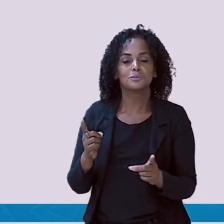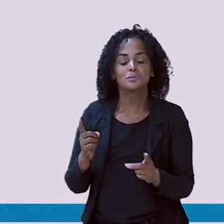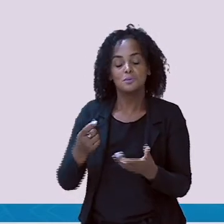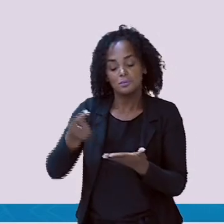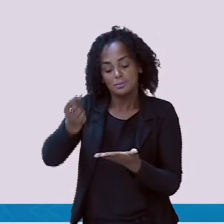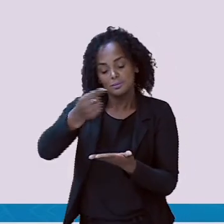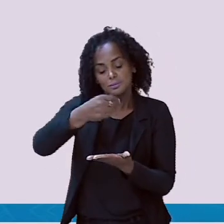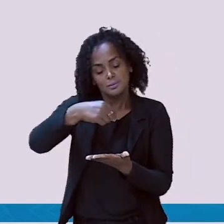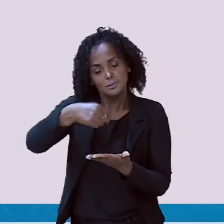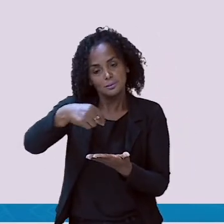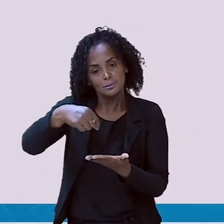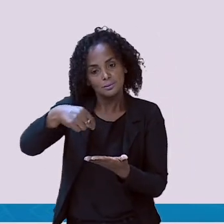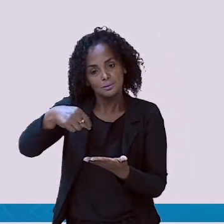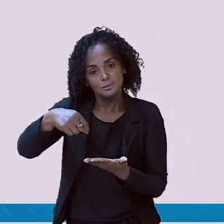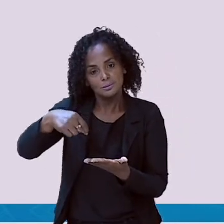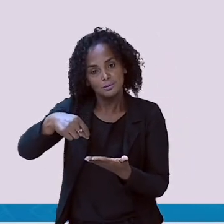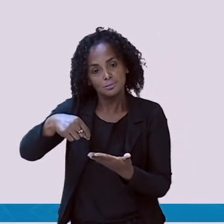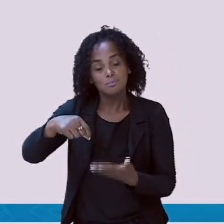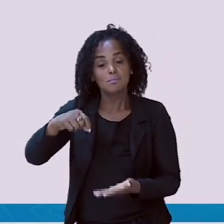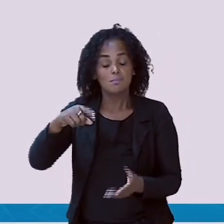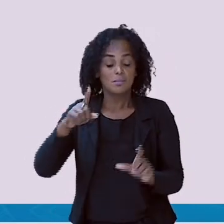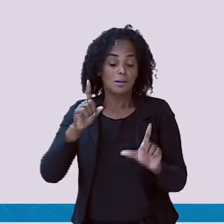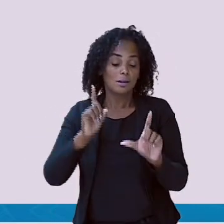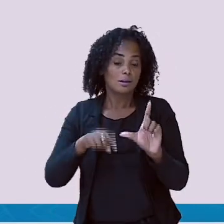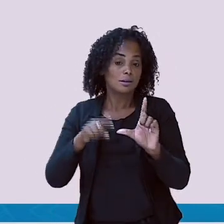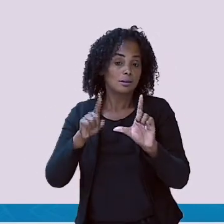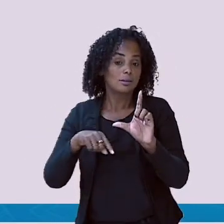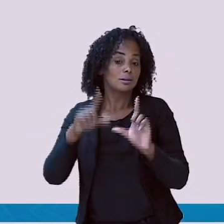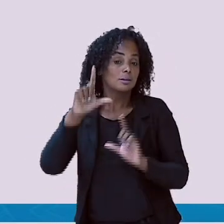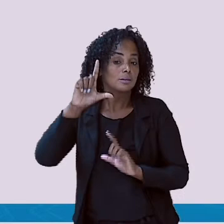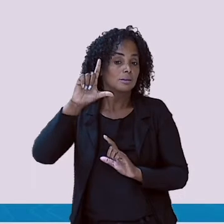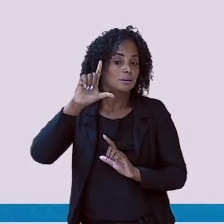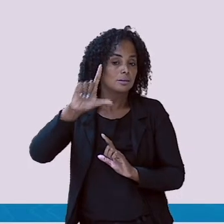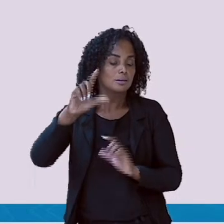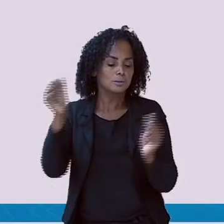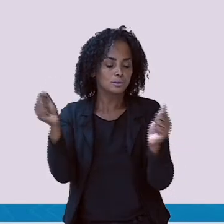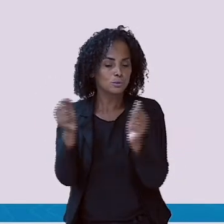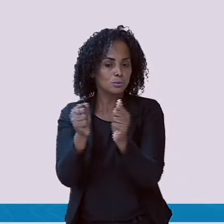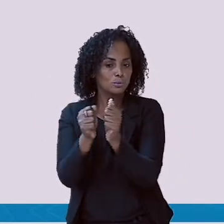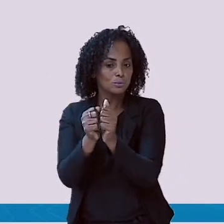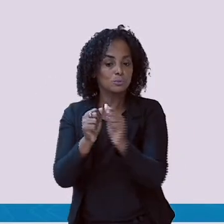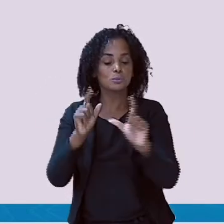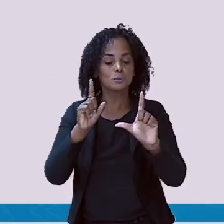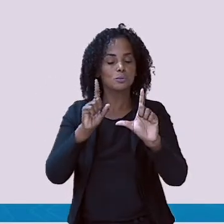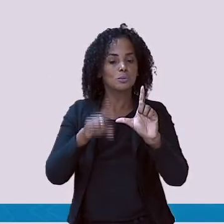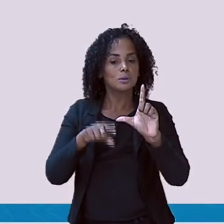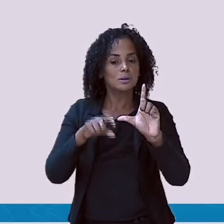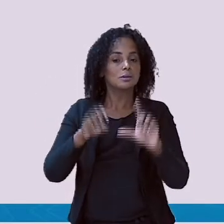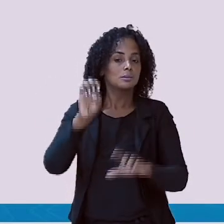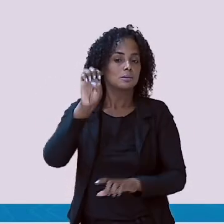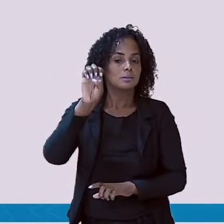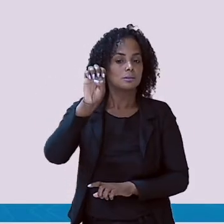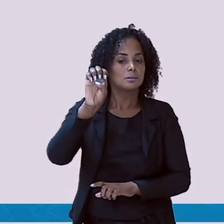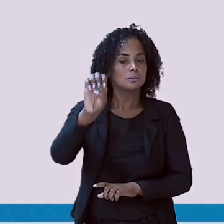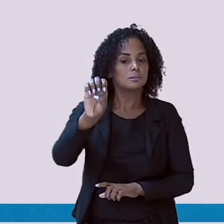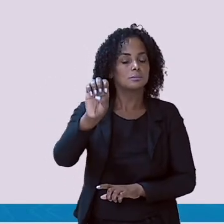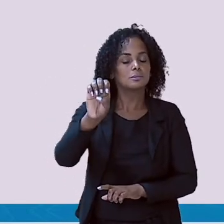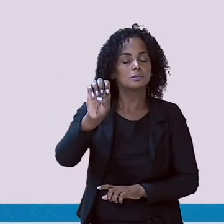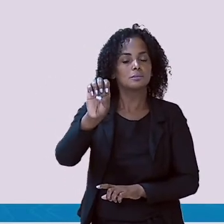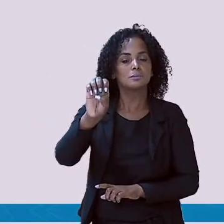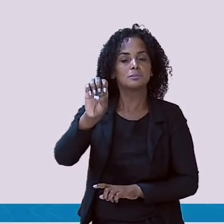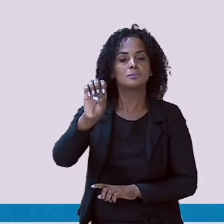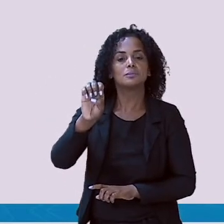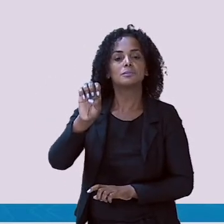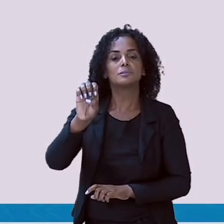escrever? A letra L com a letra E. Muito bem.